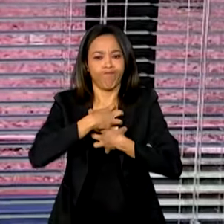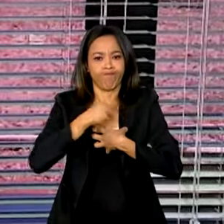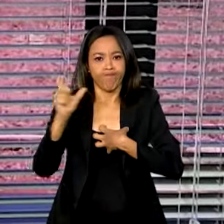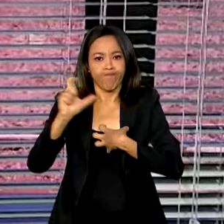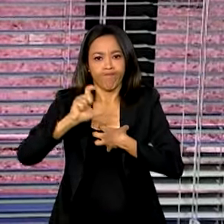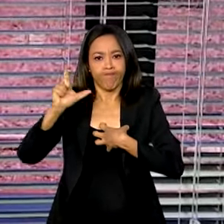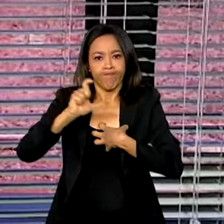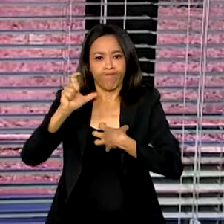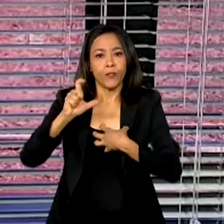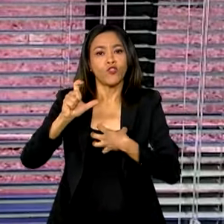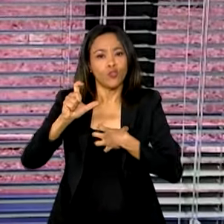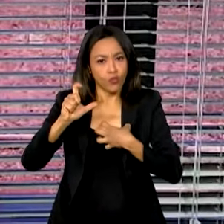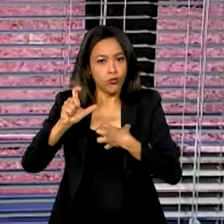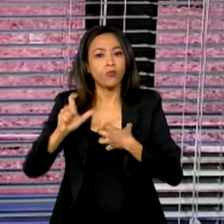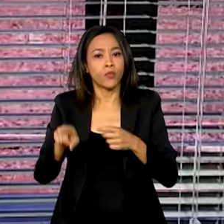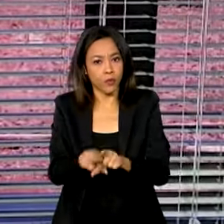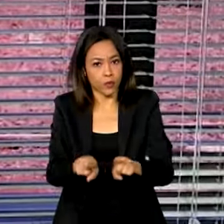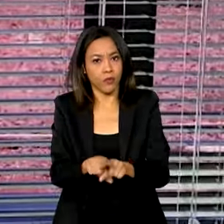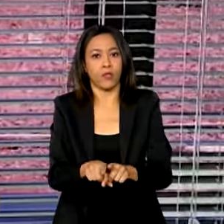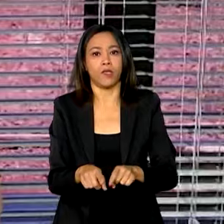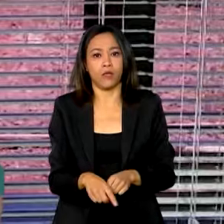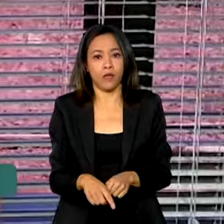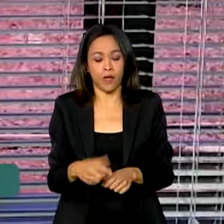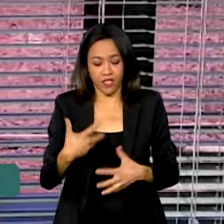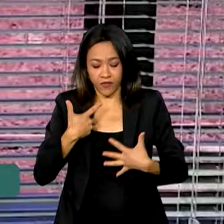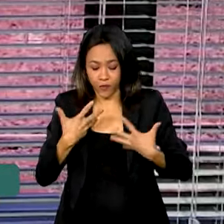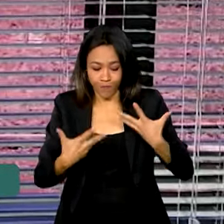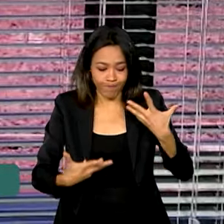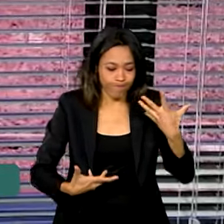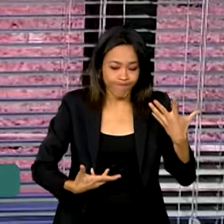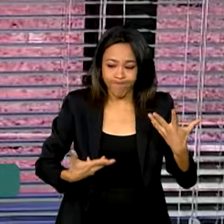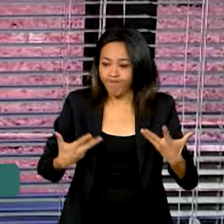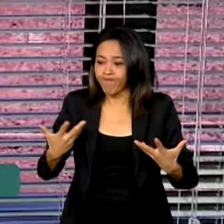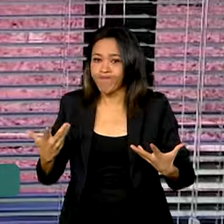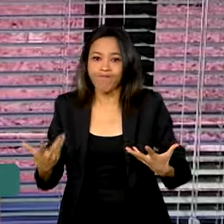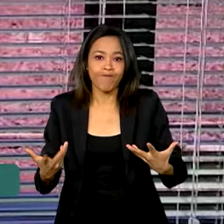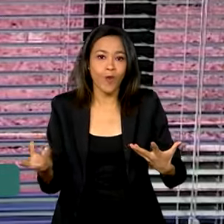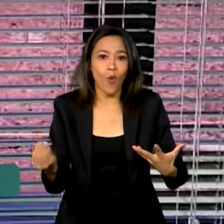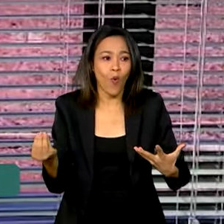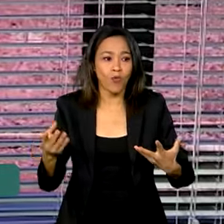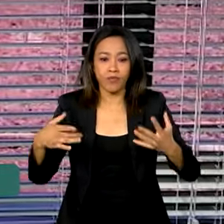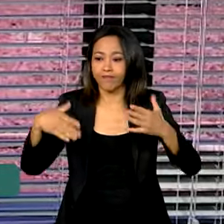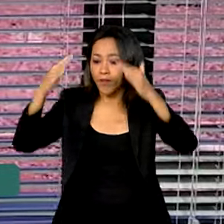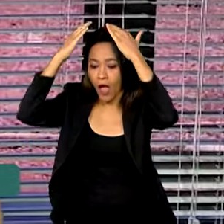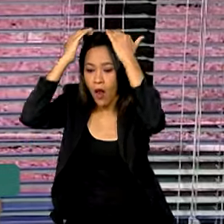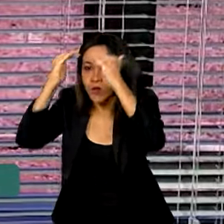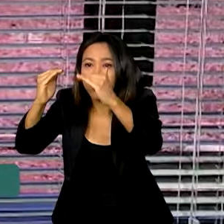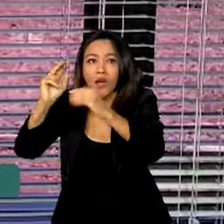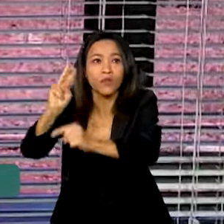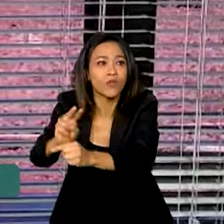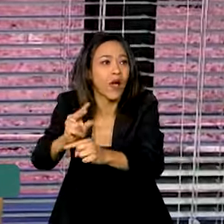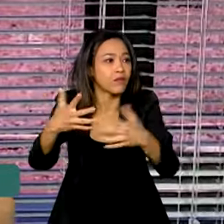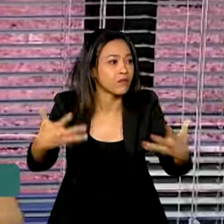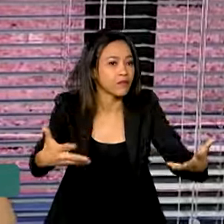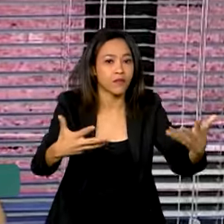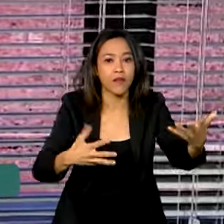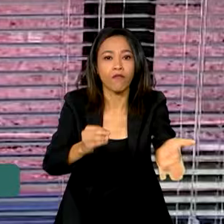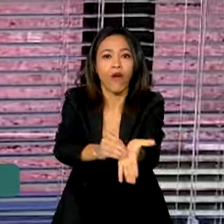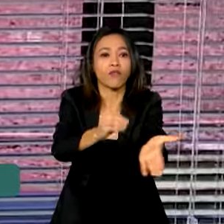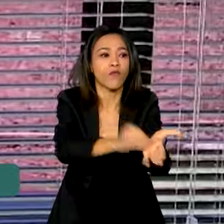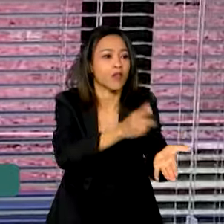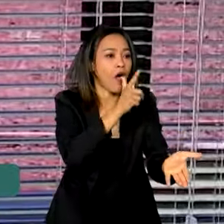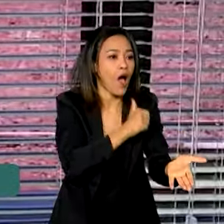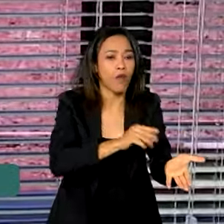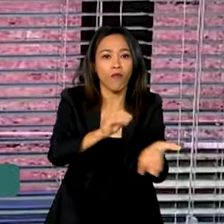dado momento, nós ficamos sem o local de alojamento por conta de falta de